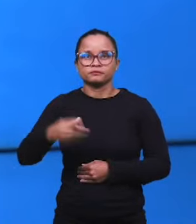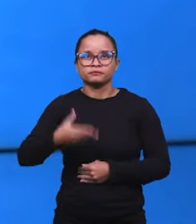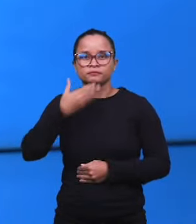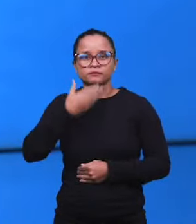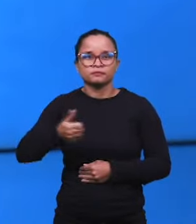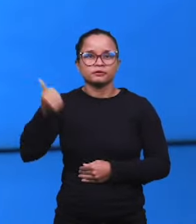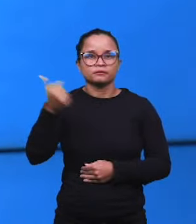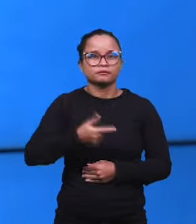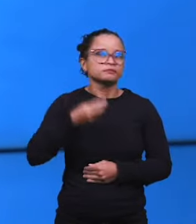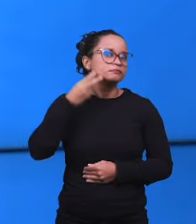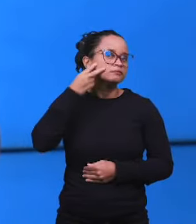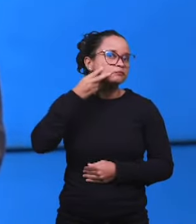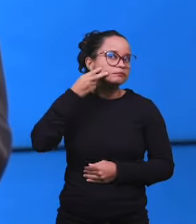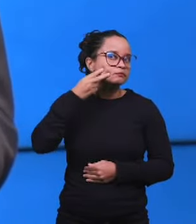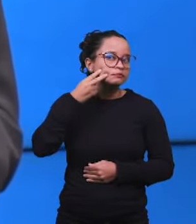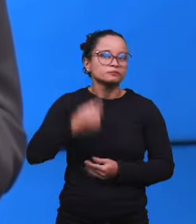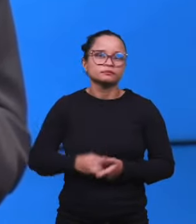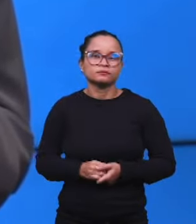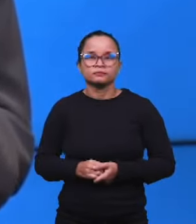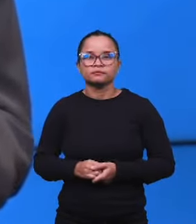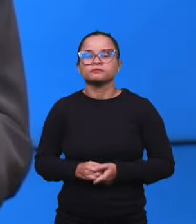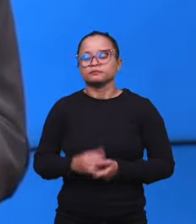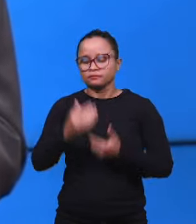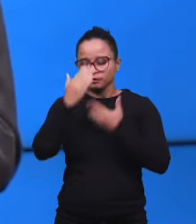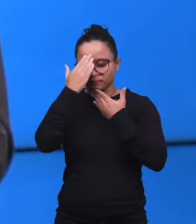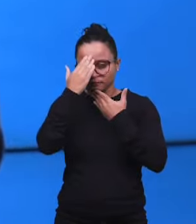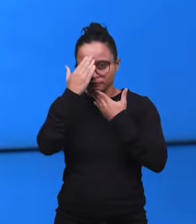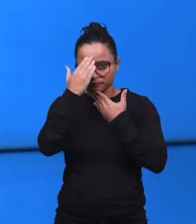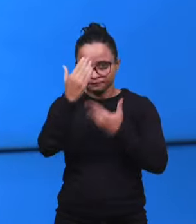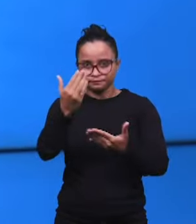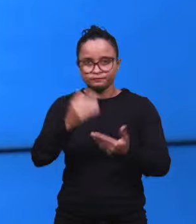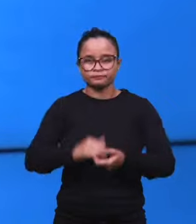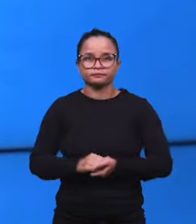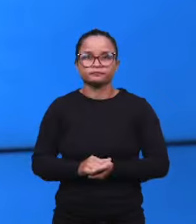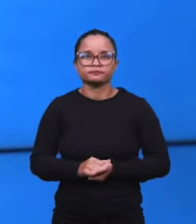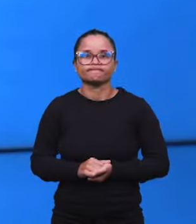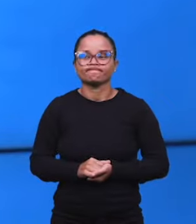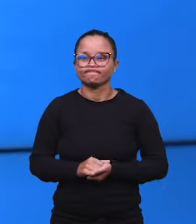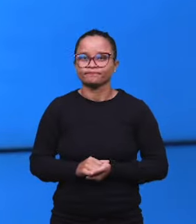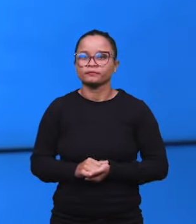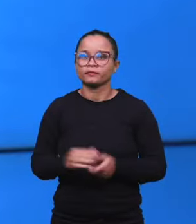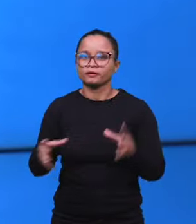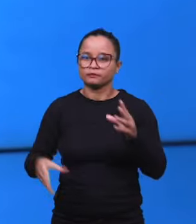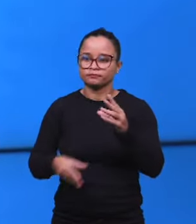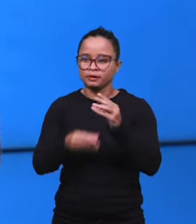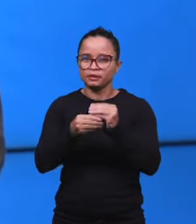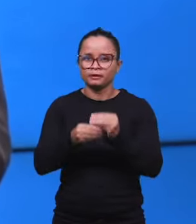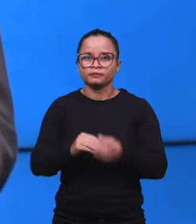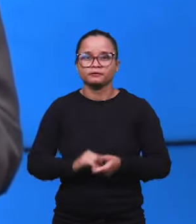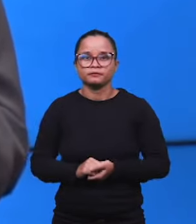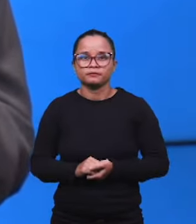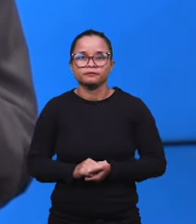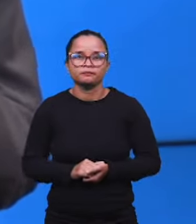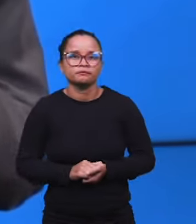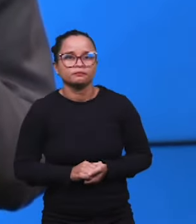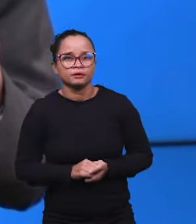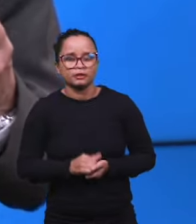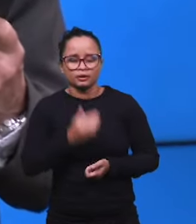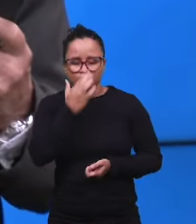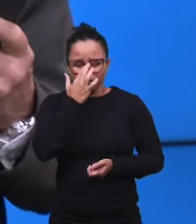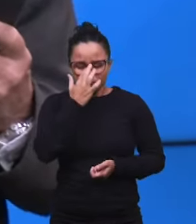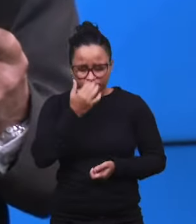melhor do que o vinho, melhor do que as alegrias desta vida. Helena, muito bem colocado na sua resposta, bem completa. E o Anthony também,